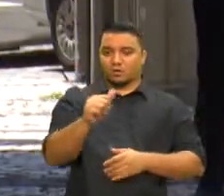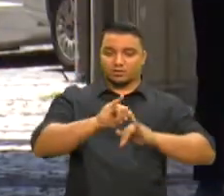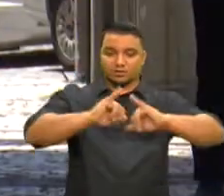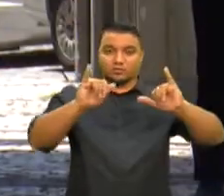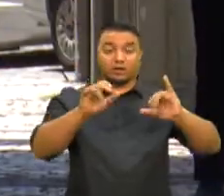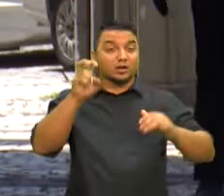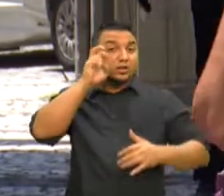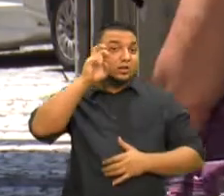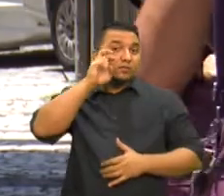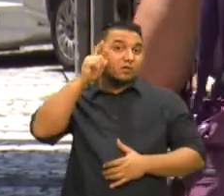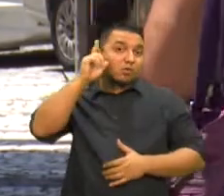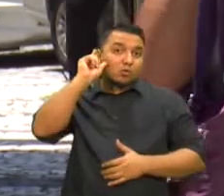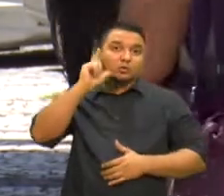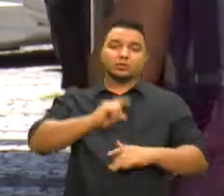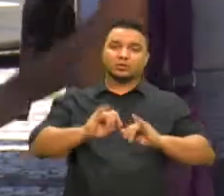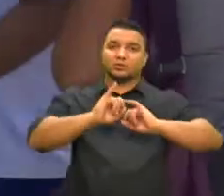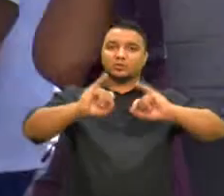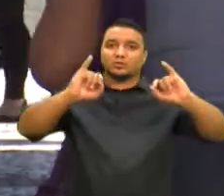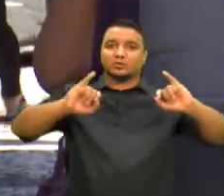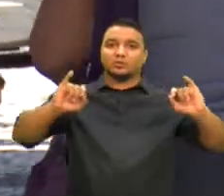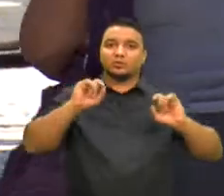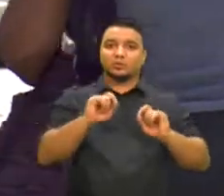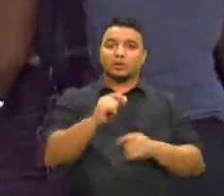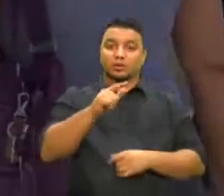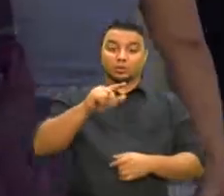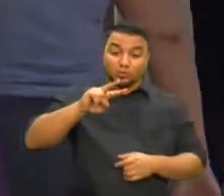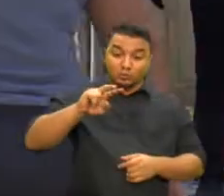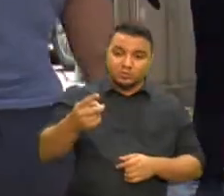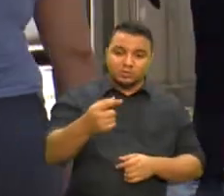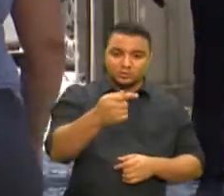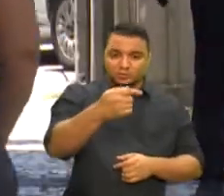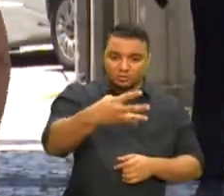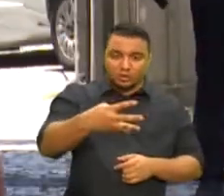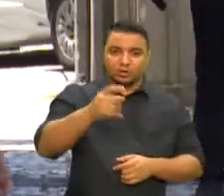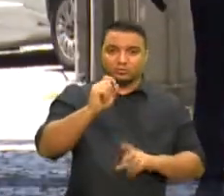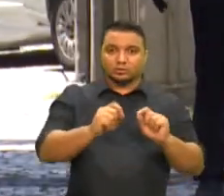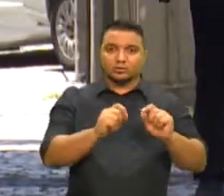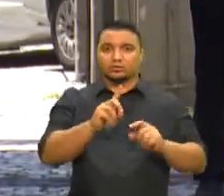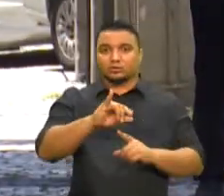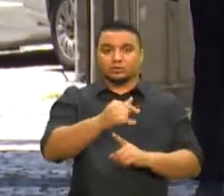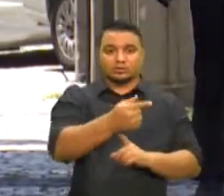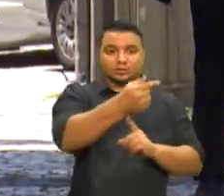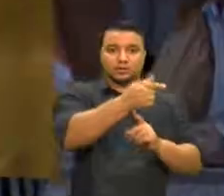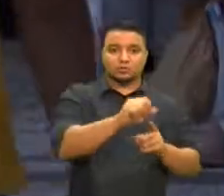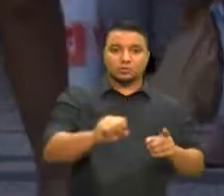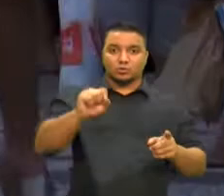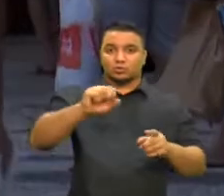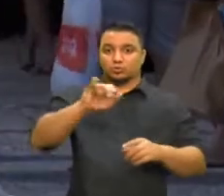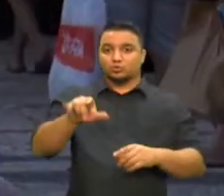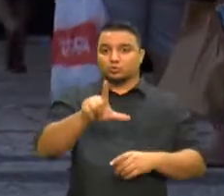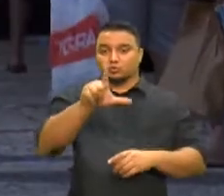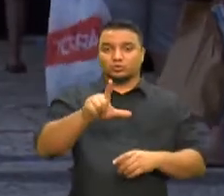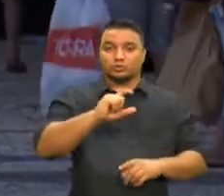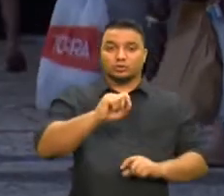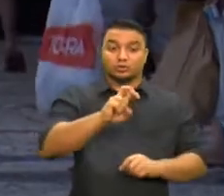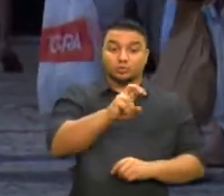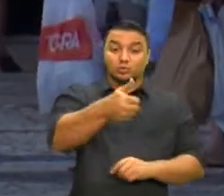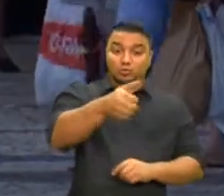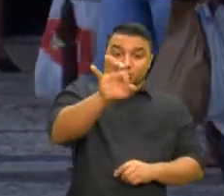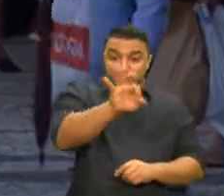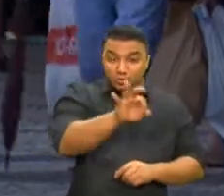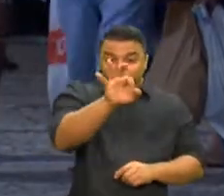-feira, mostram que dos 2.074 entrevistados entre os dias 7 e 8 de julho, 51%